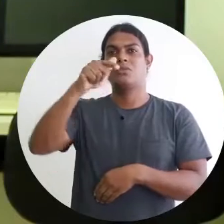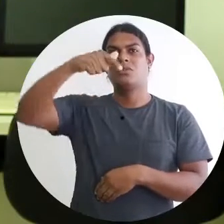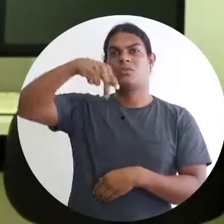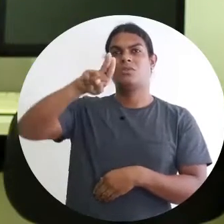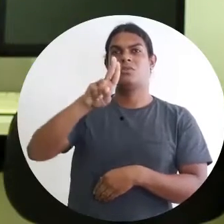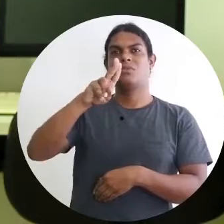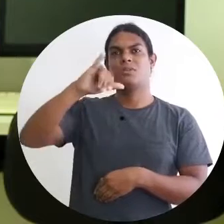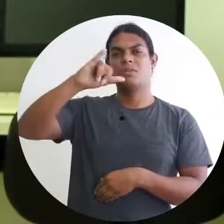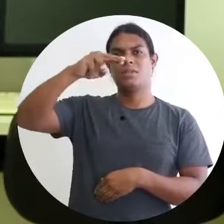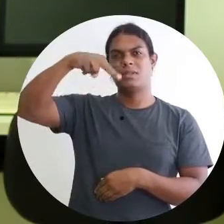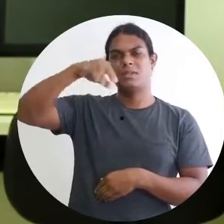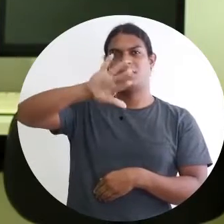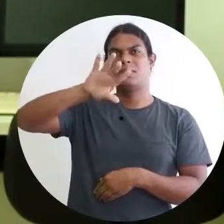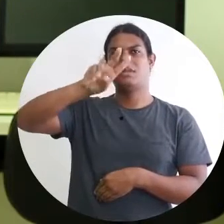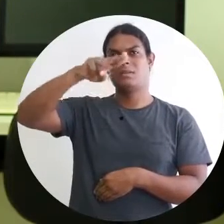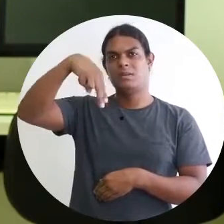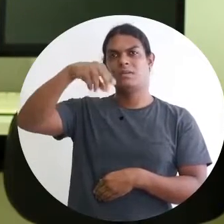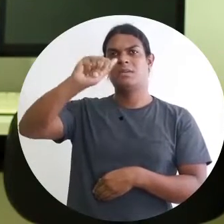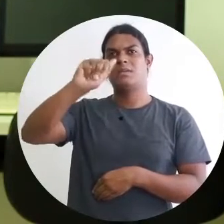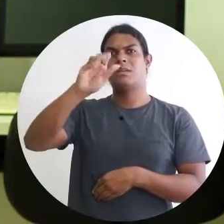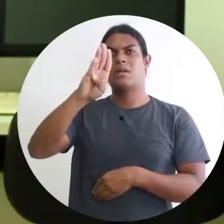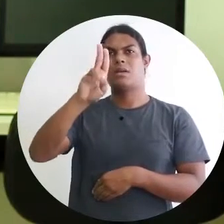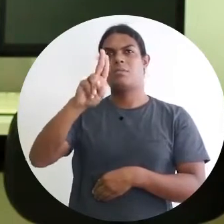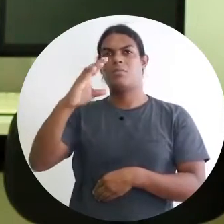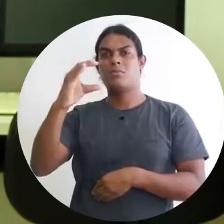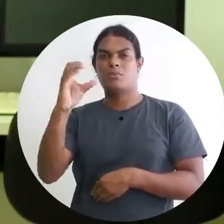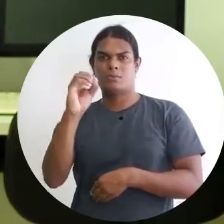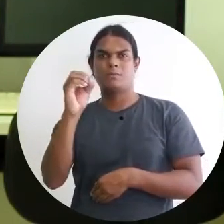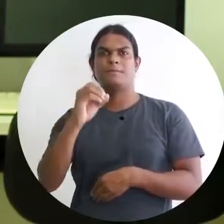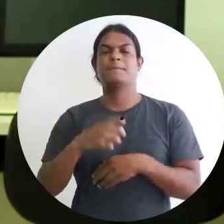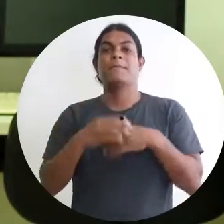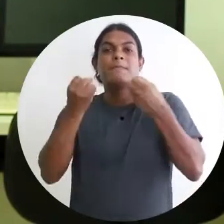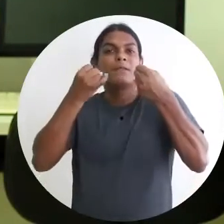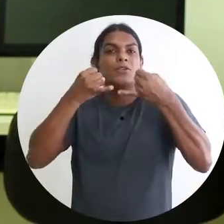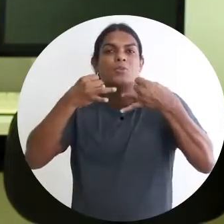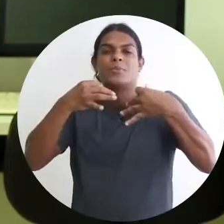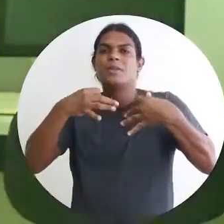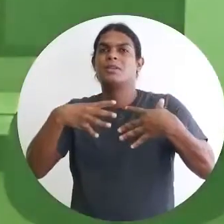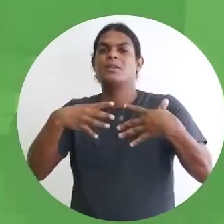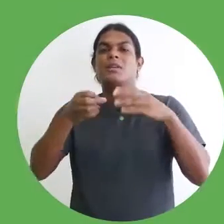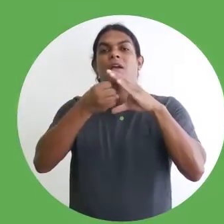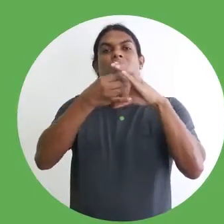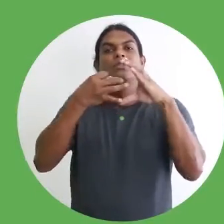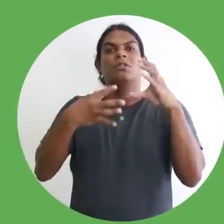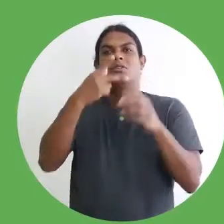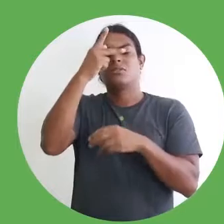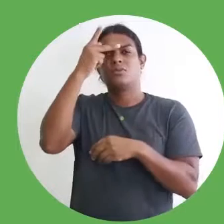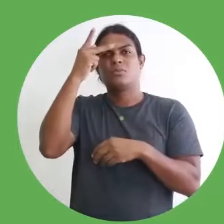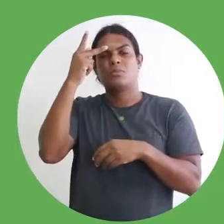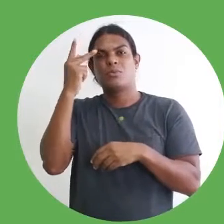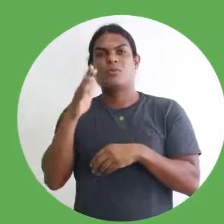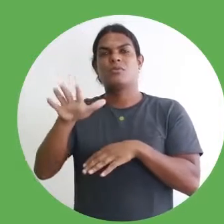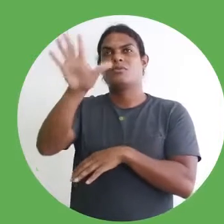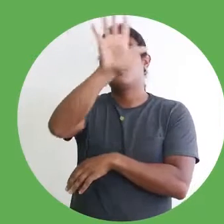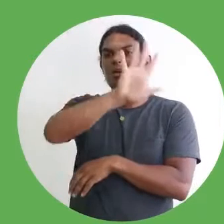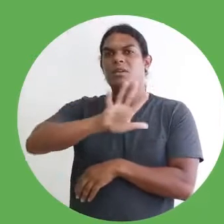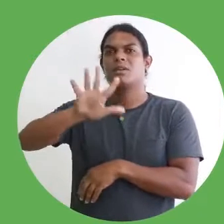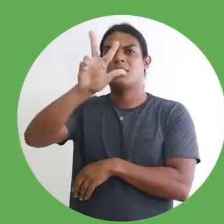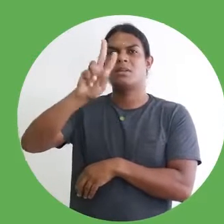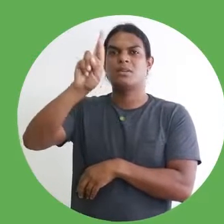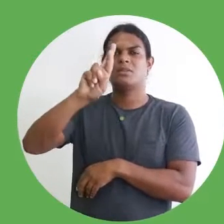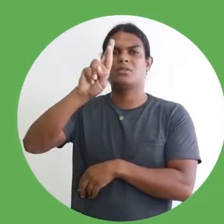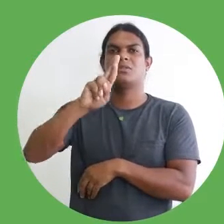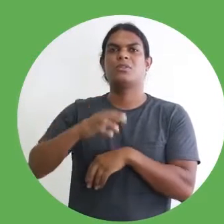fala das características de um povo, da época, daquela região. E conta com a sala de